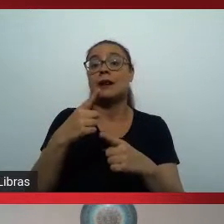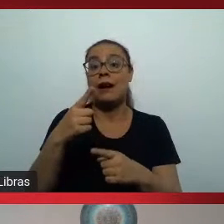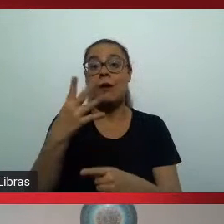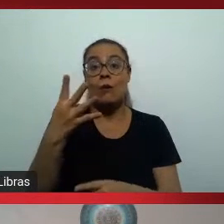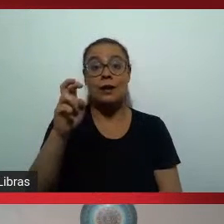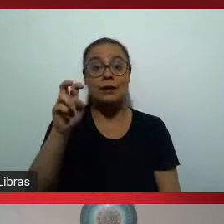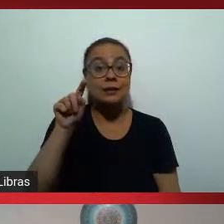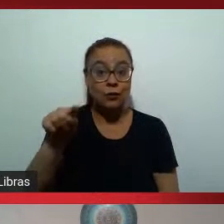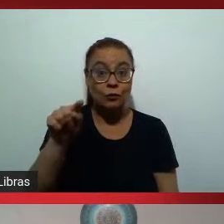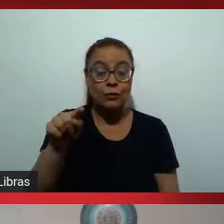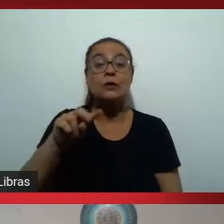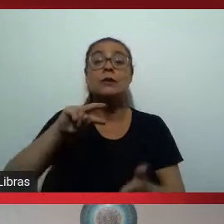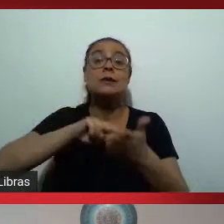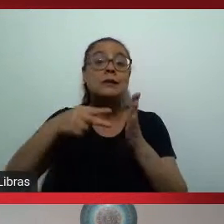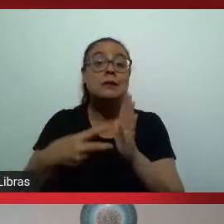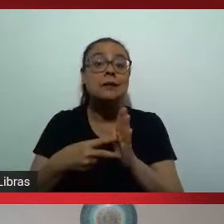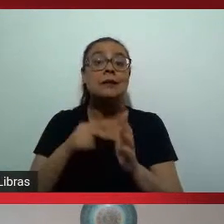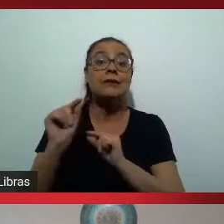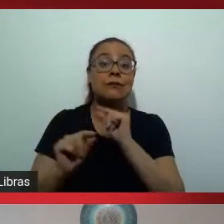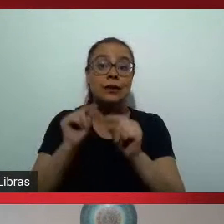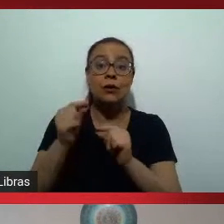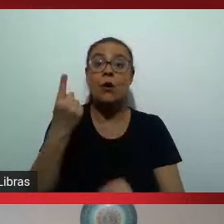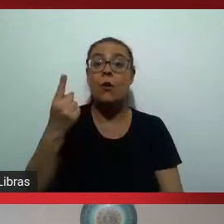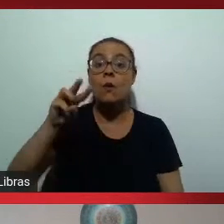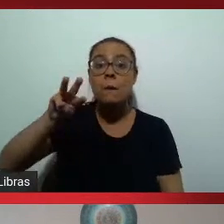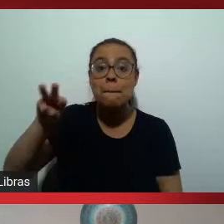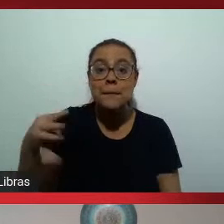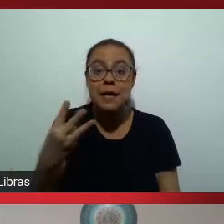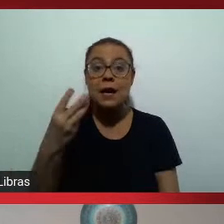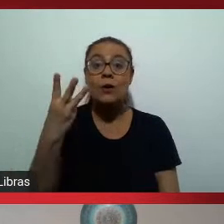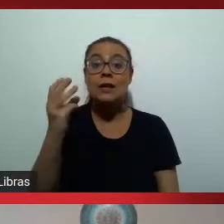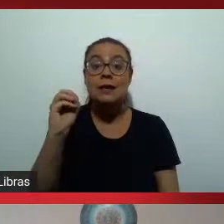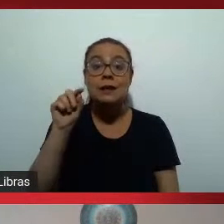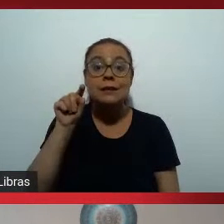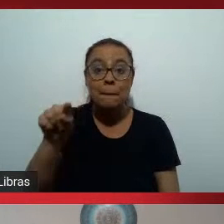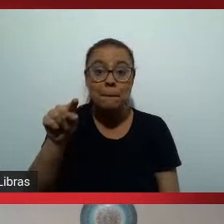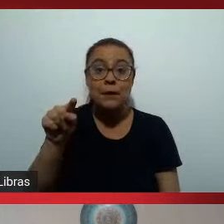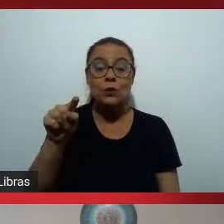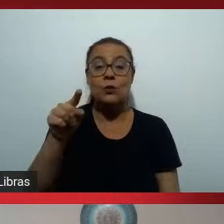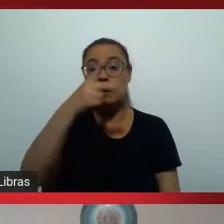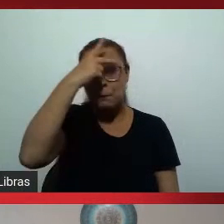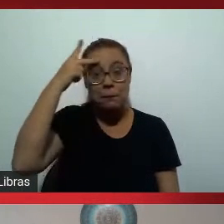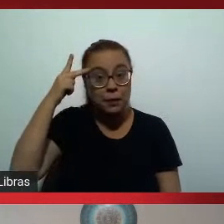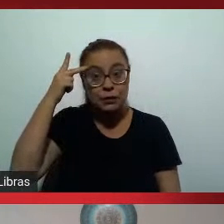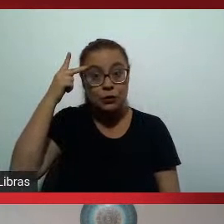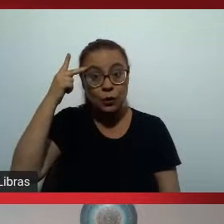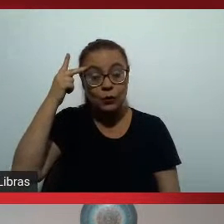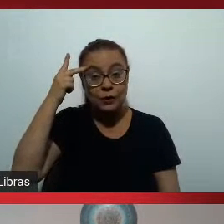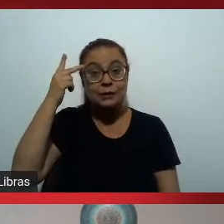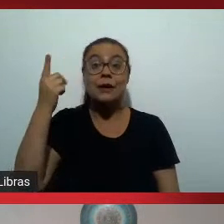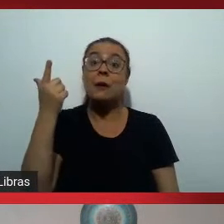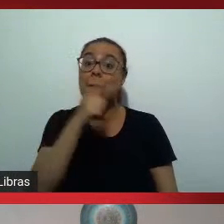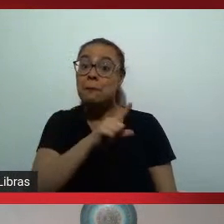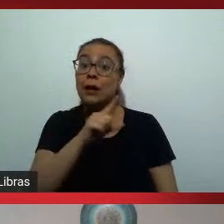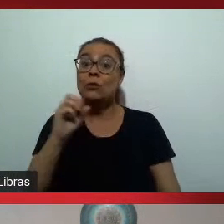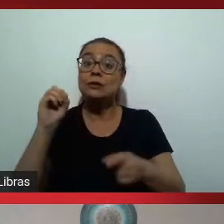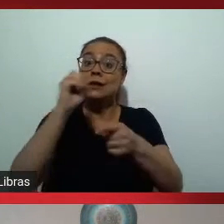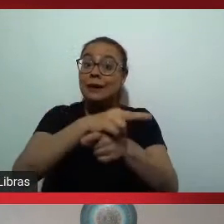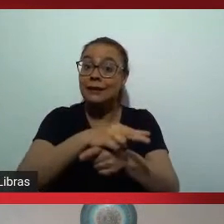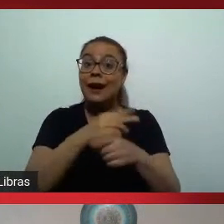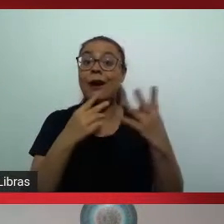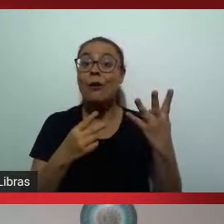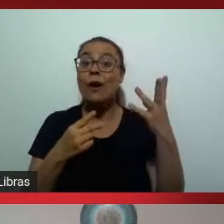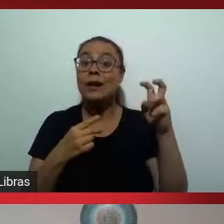Multiplicando isso pelas 45 mil vagas o que a gente chega no número aí é em torno de 1 milhão e 30 mil candidatos para